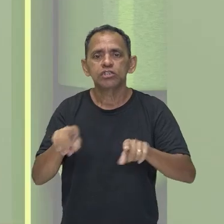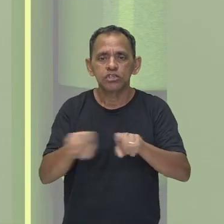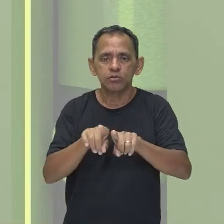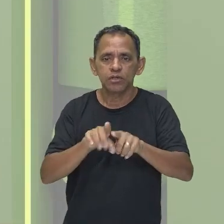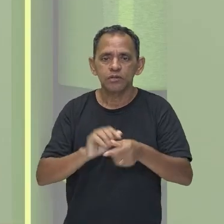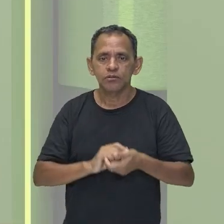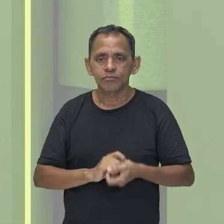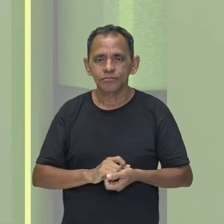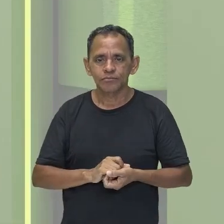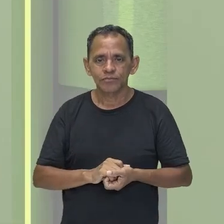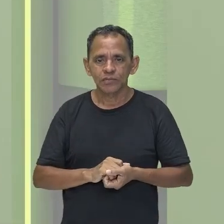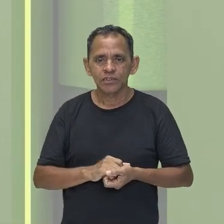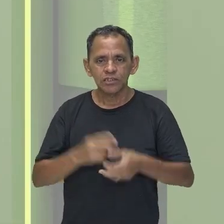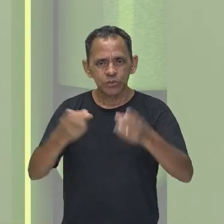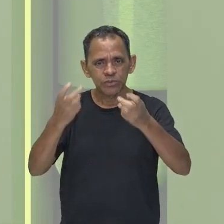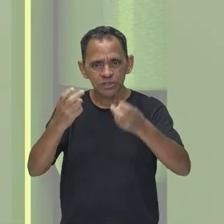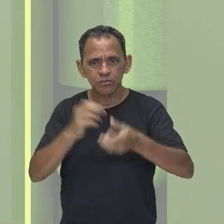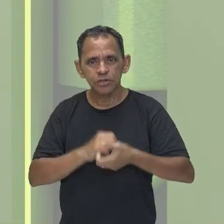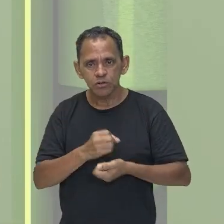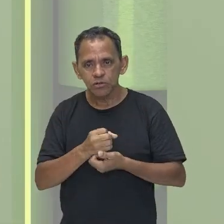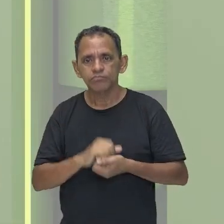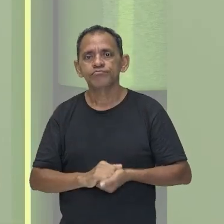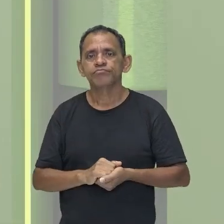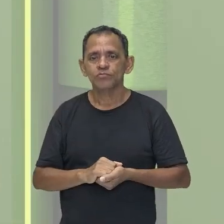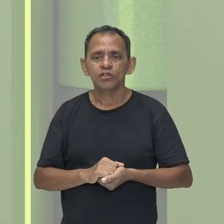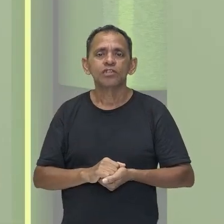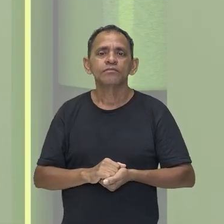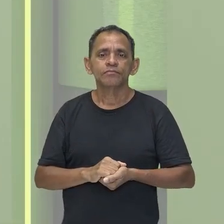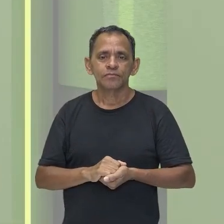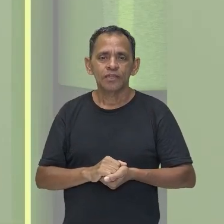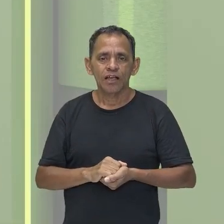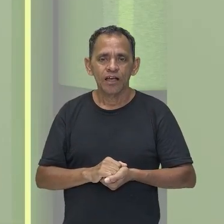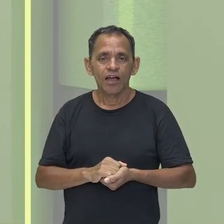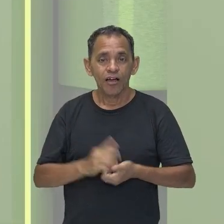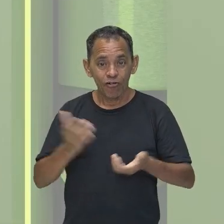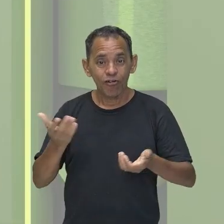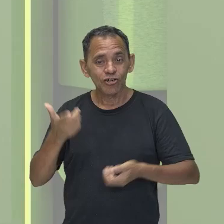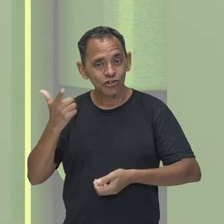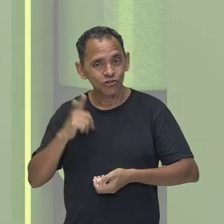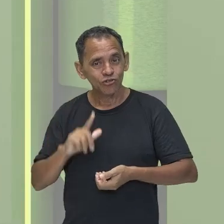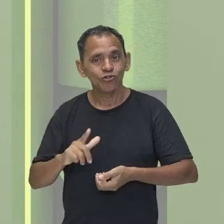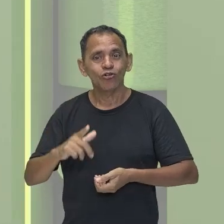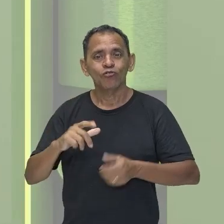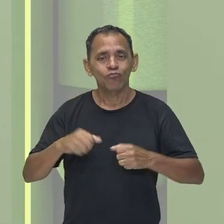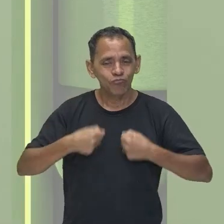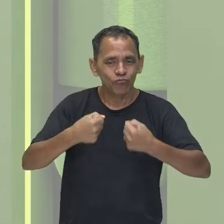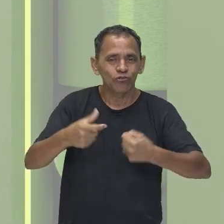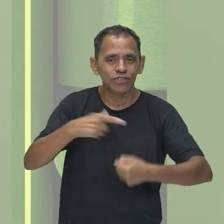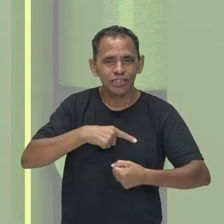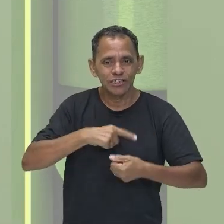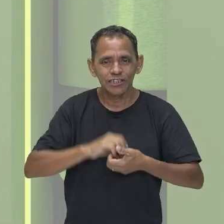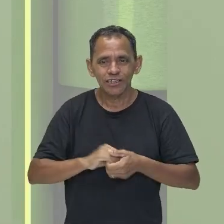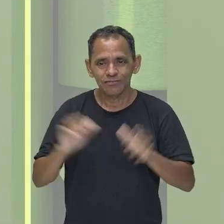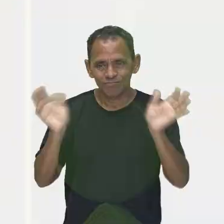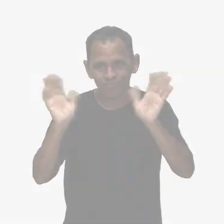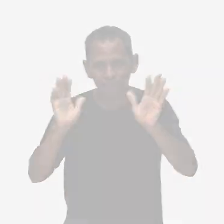pessoal? Bom, mas agora eu preciso recuperar a energia. Vou ficando por aqui. Até a próxima e fui!